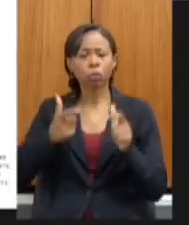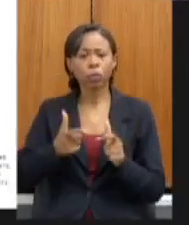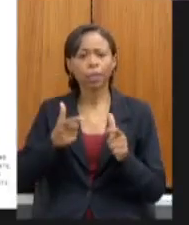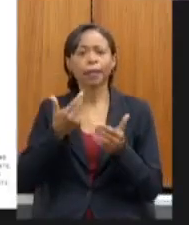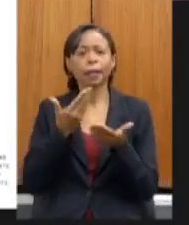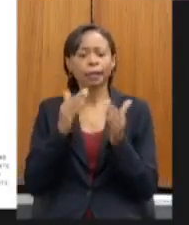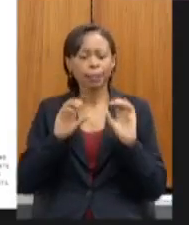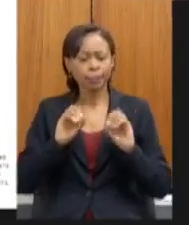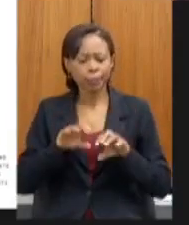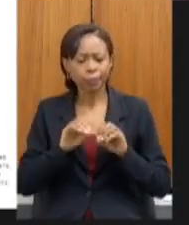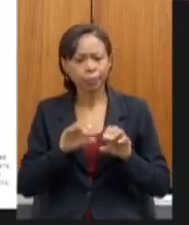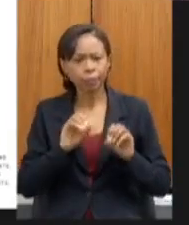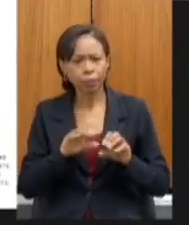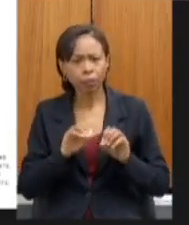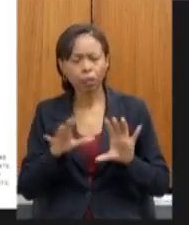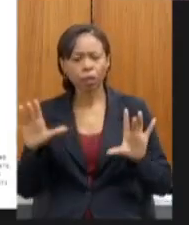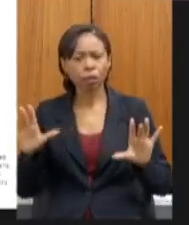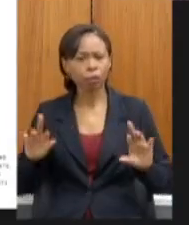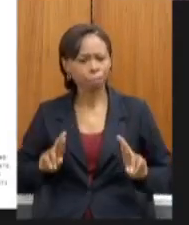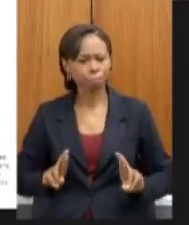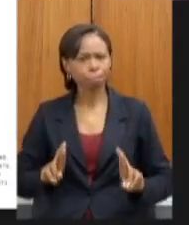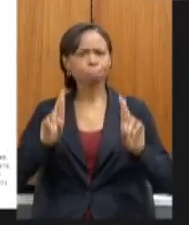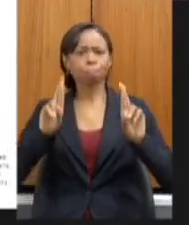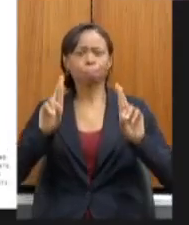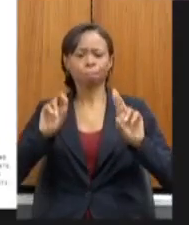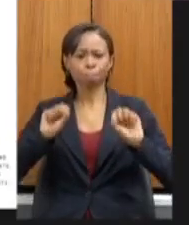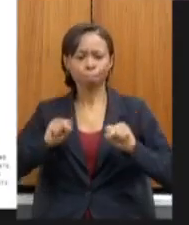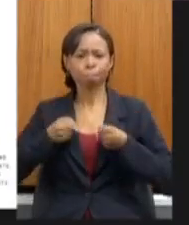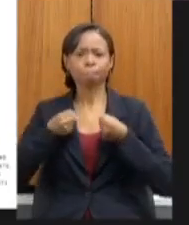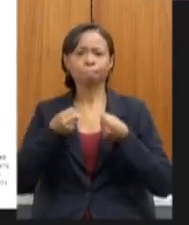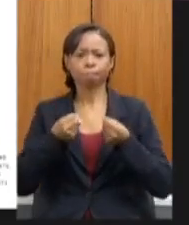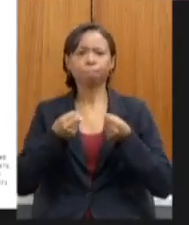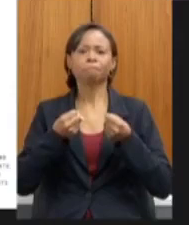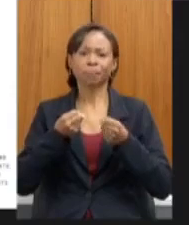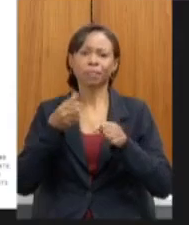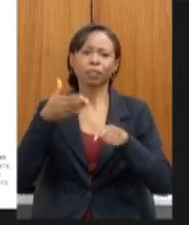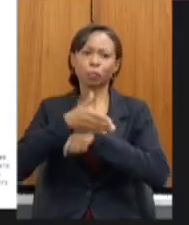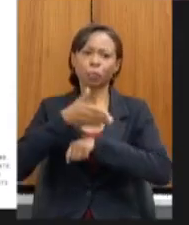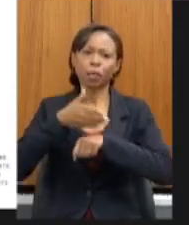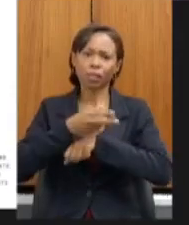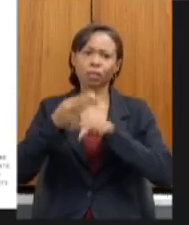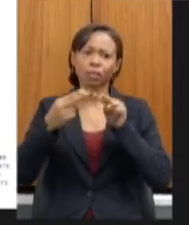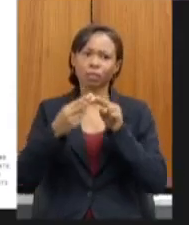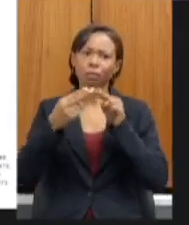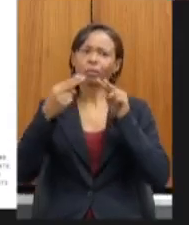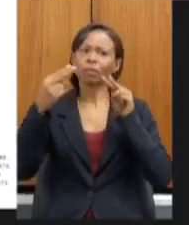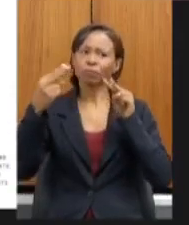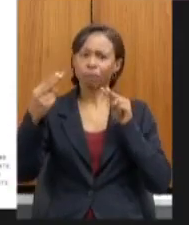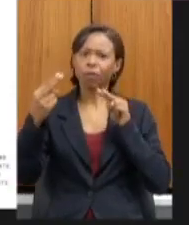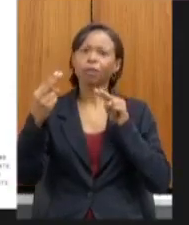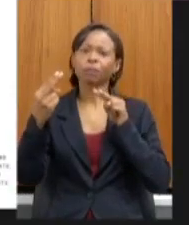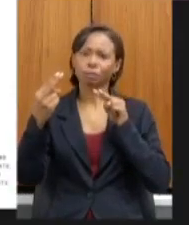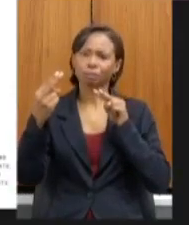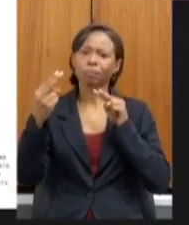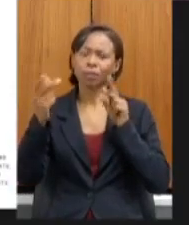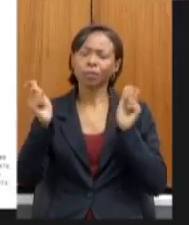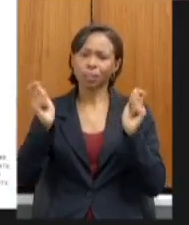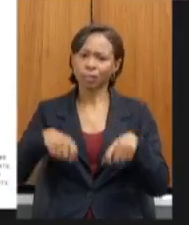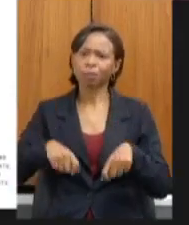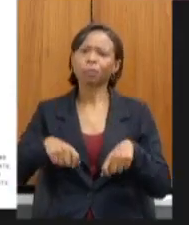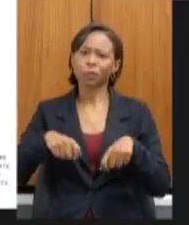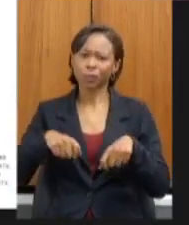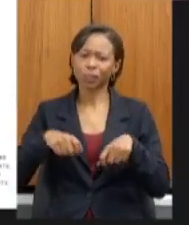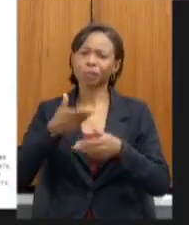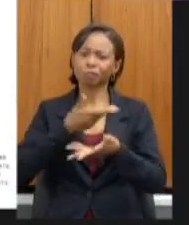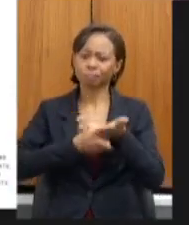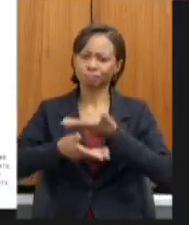algumas outras nesse esforço desse acesso virtual de viabilizar um acesso inclusivo e virtual a essa